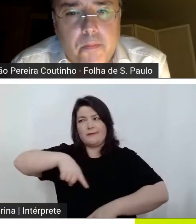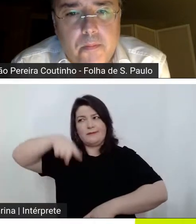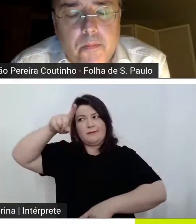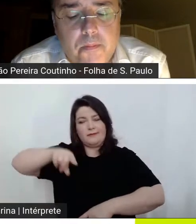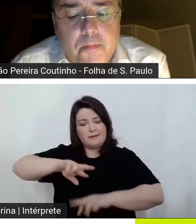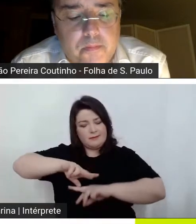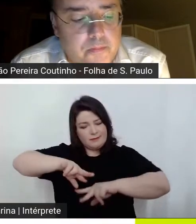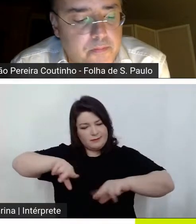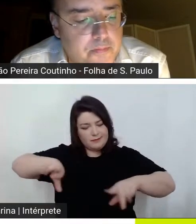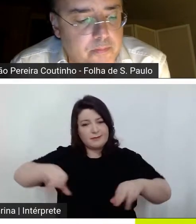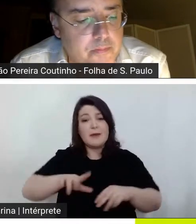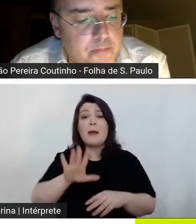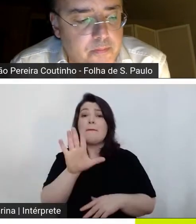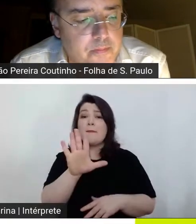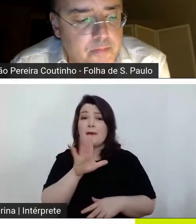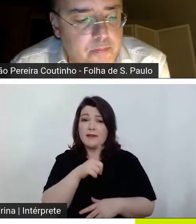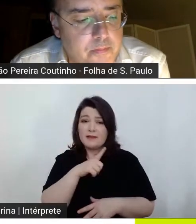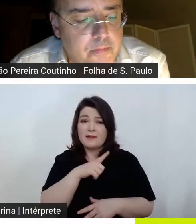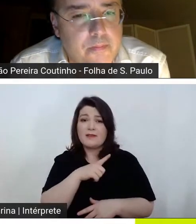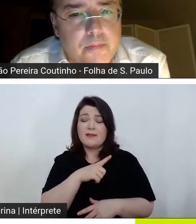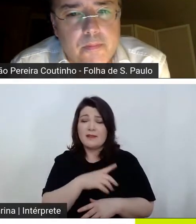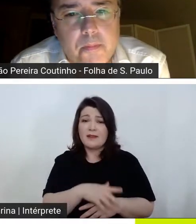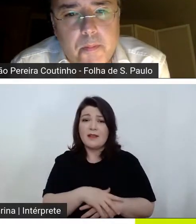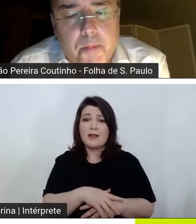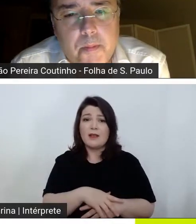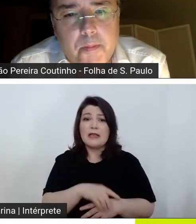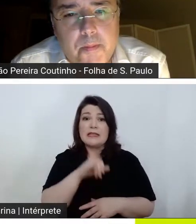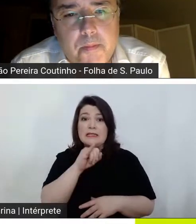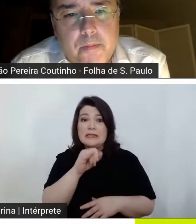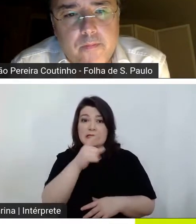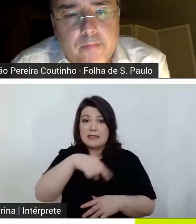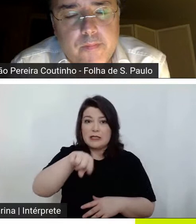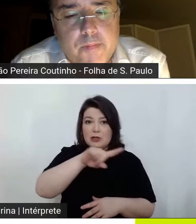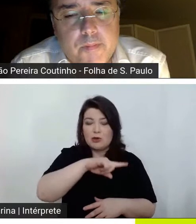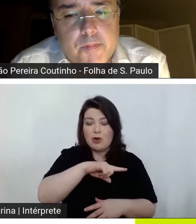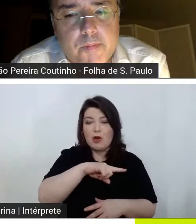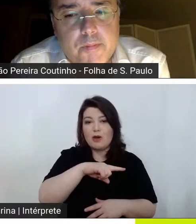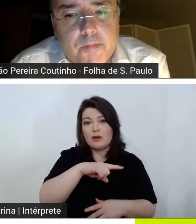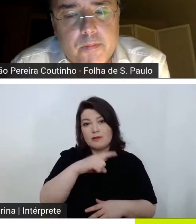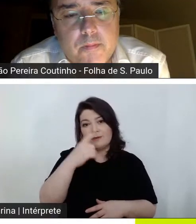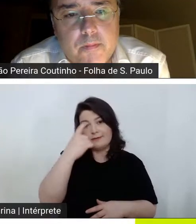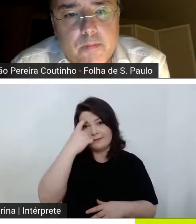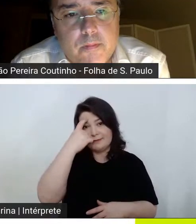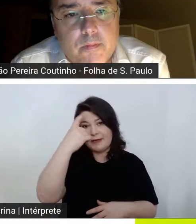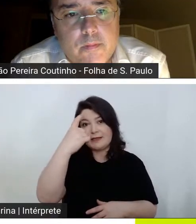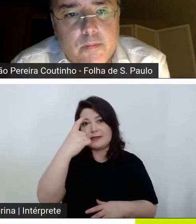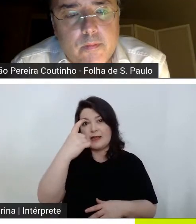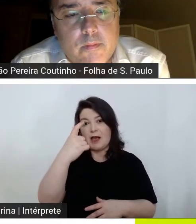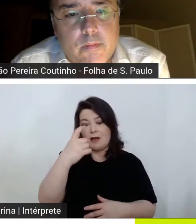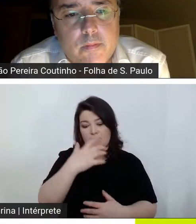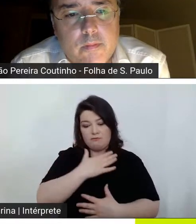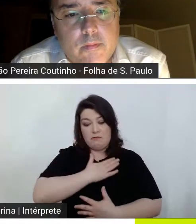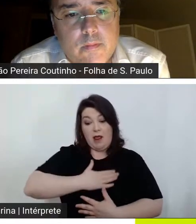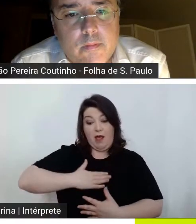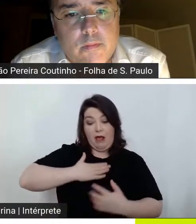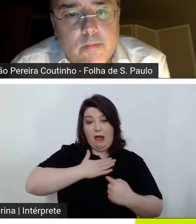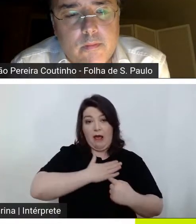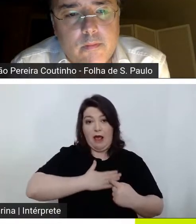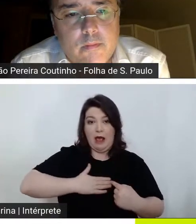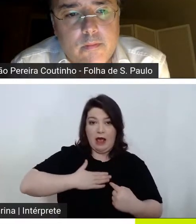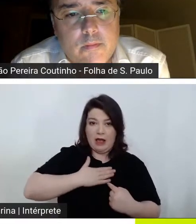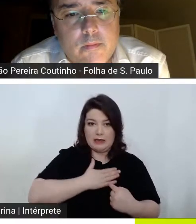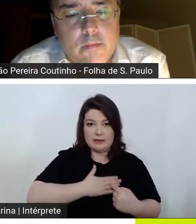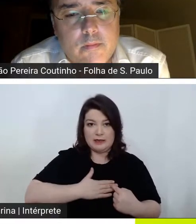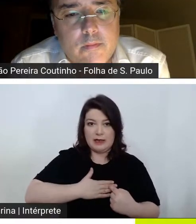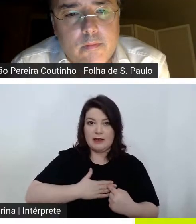sem dúvida nenhuma se a gente for contar pela questão do princípio do prazer a gente vai em direção a